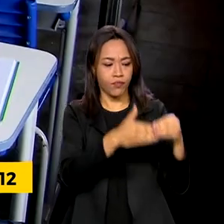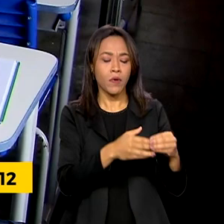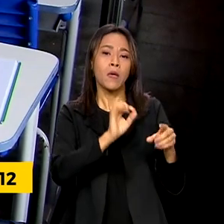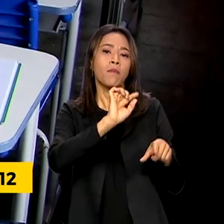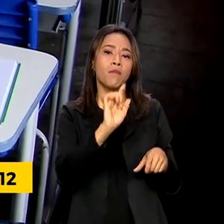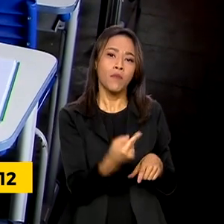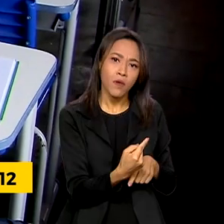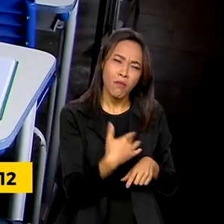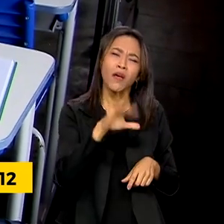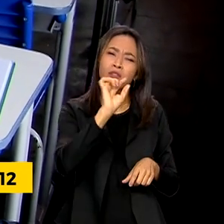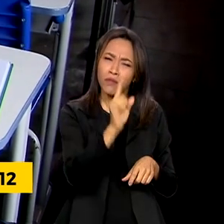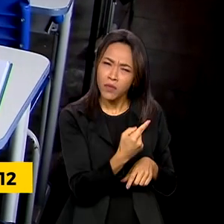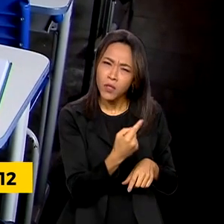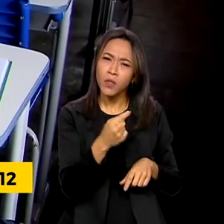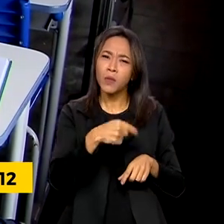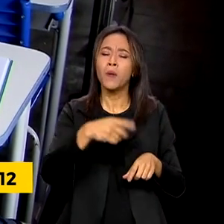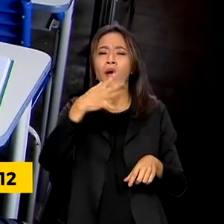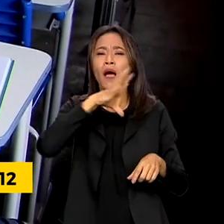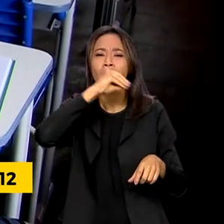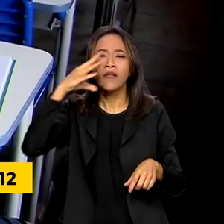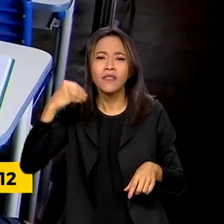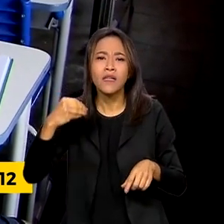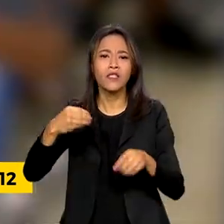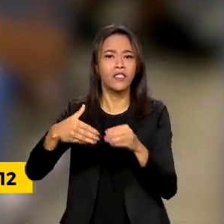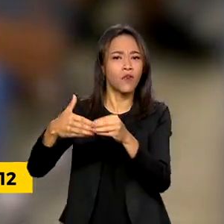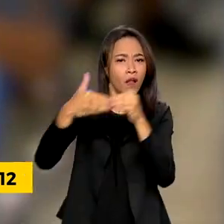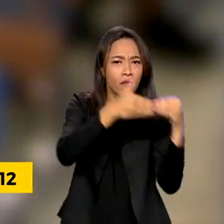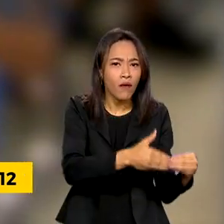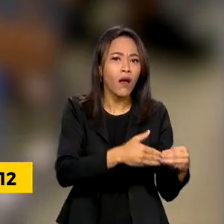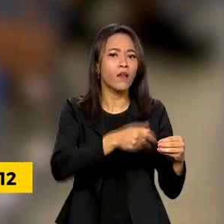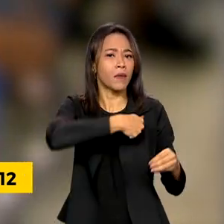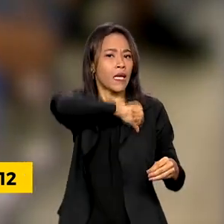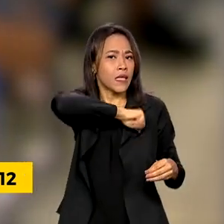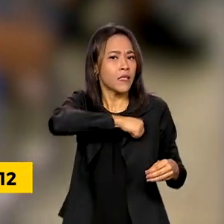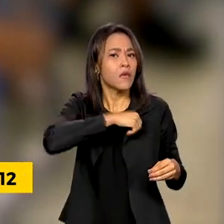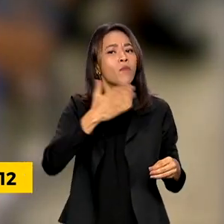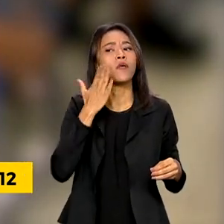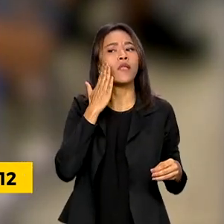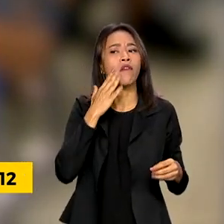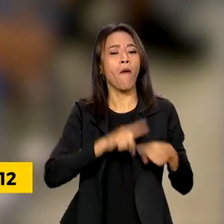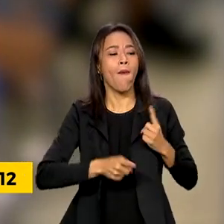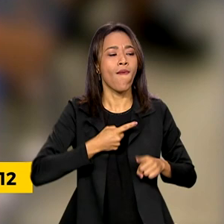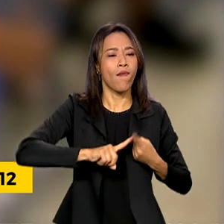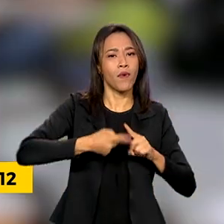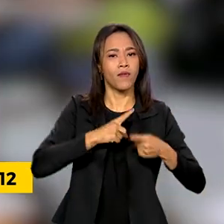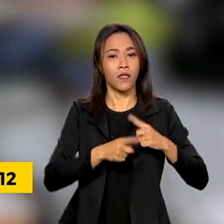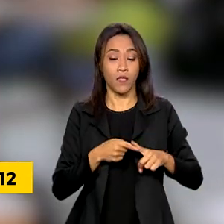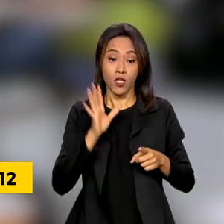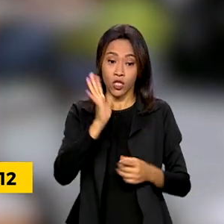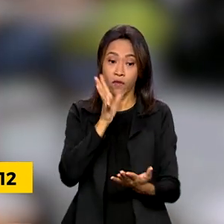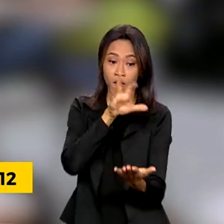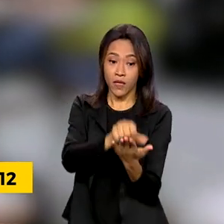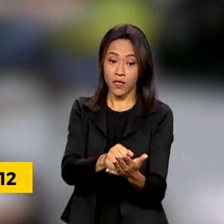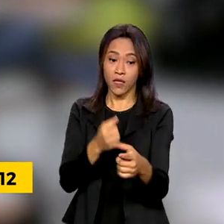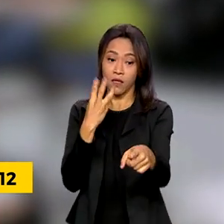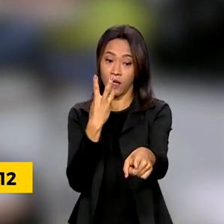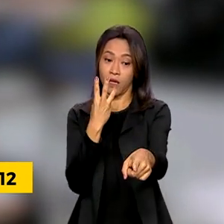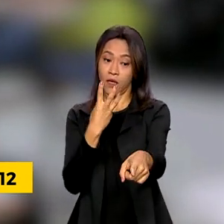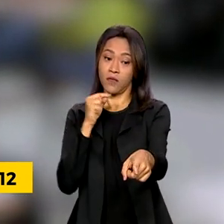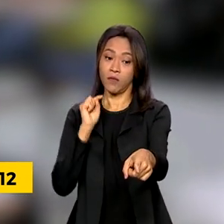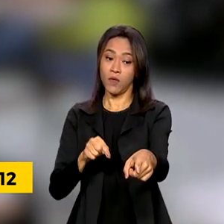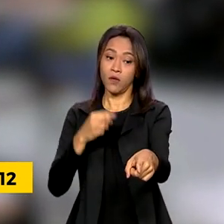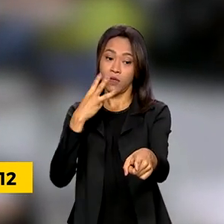menores suspeitos de planejar ataques. Foram registrados ainda 3.396